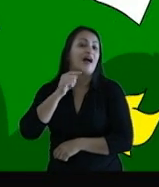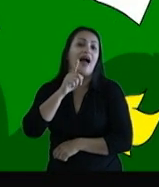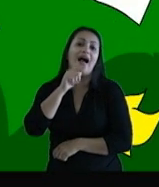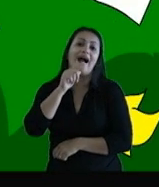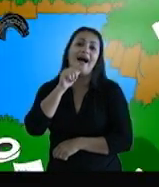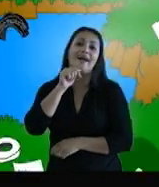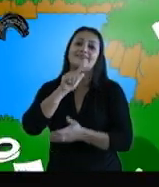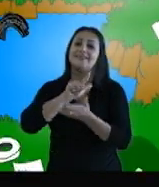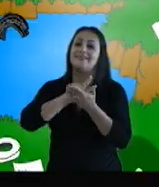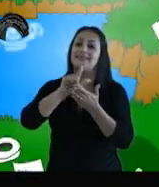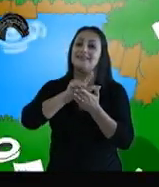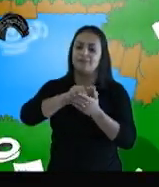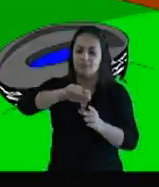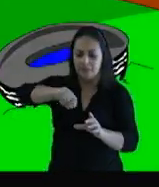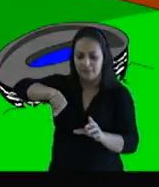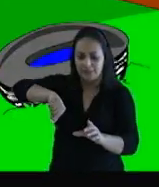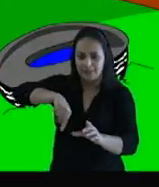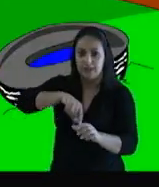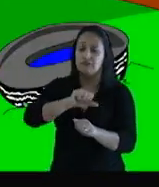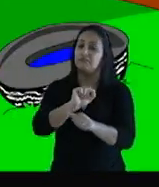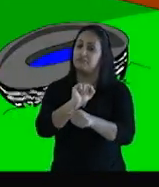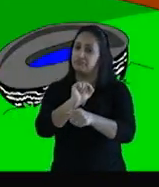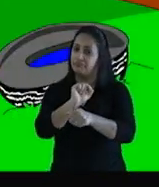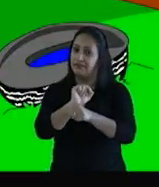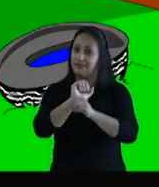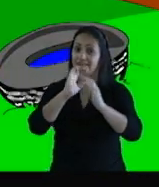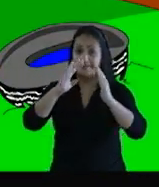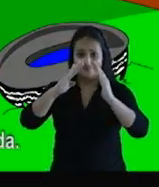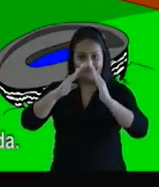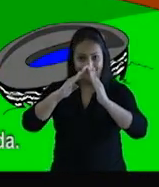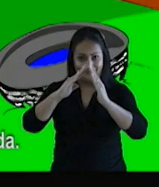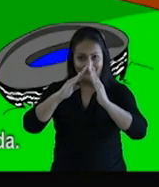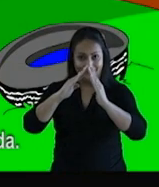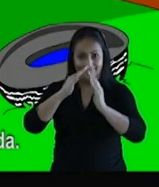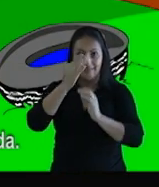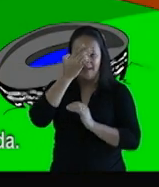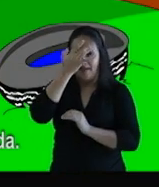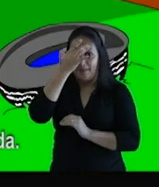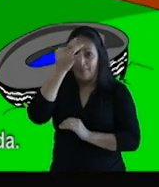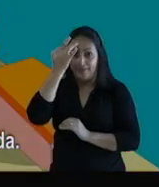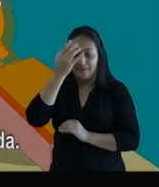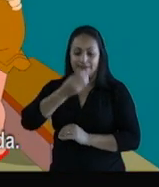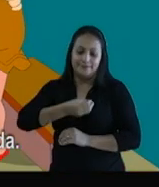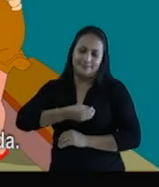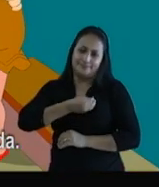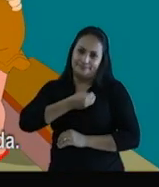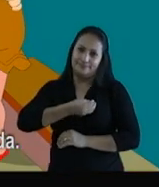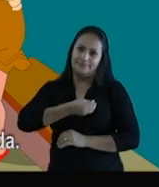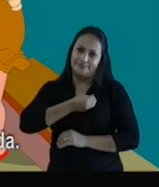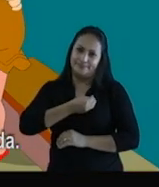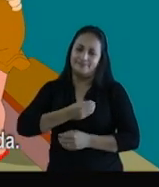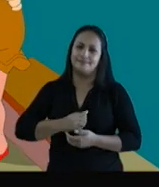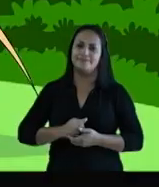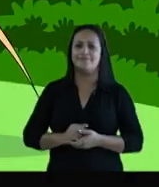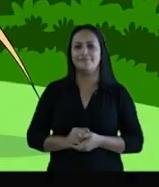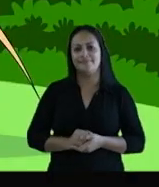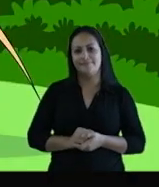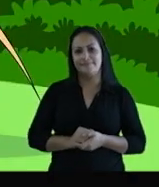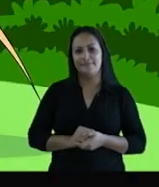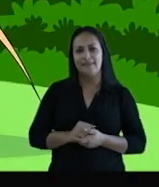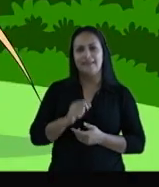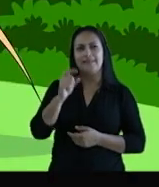água limpa e parada, de preferência, alguma casa que fosse habitada.